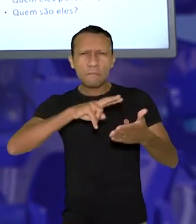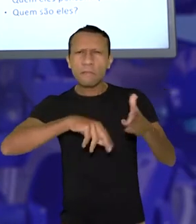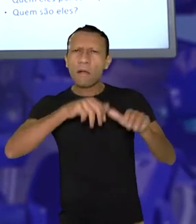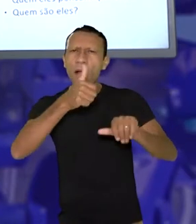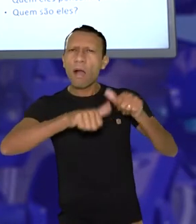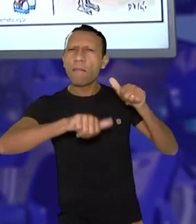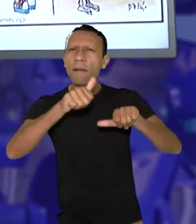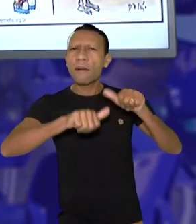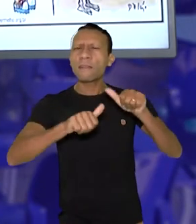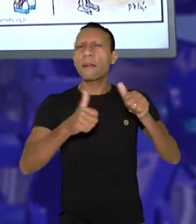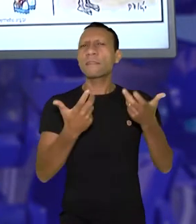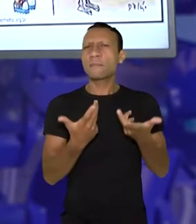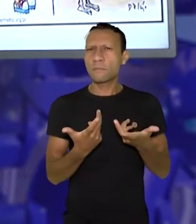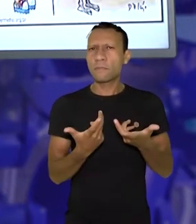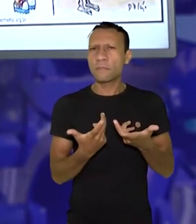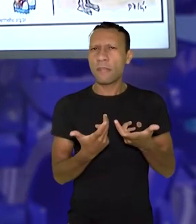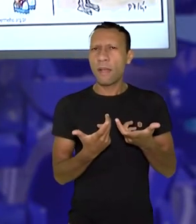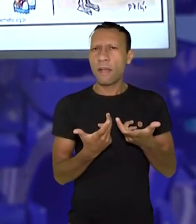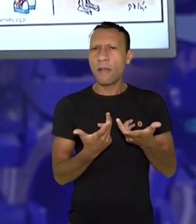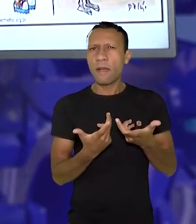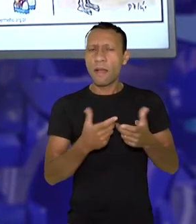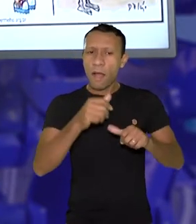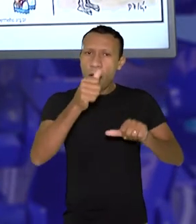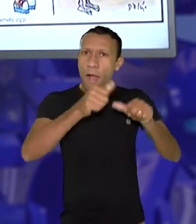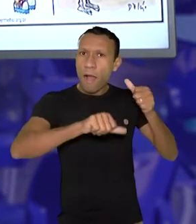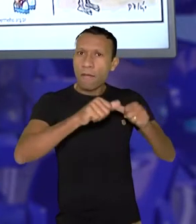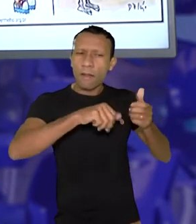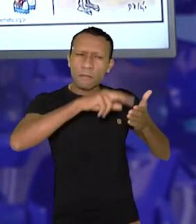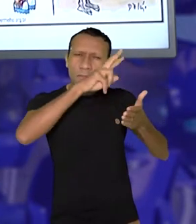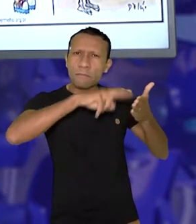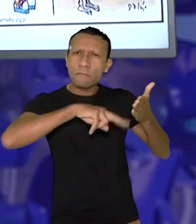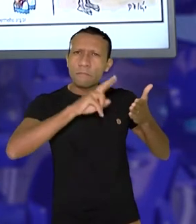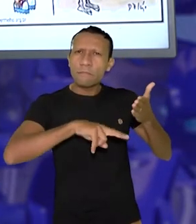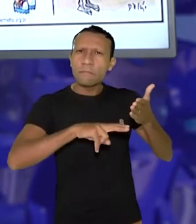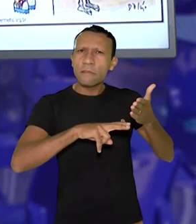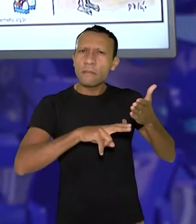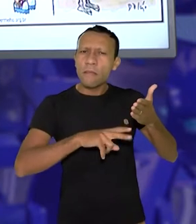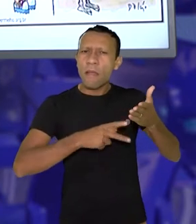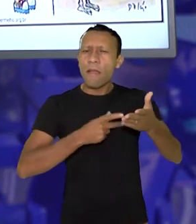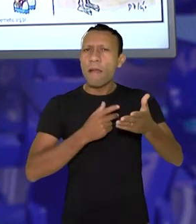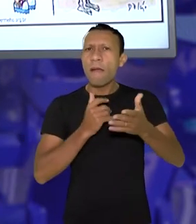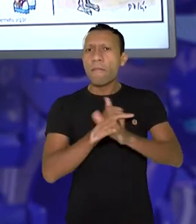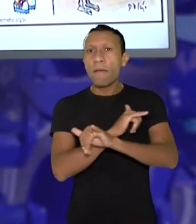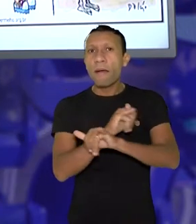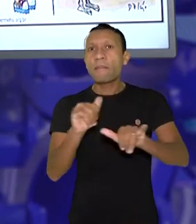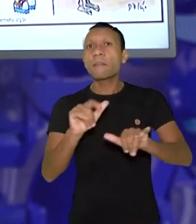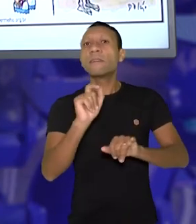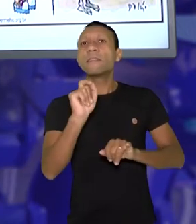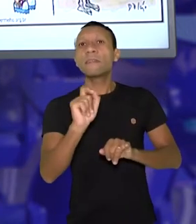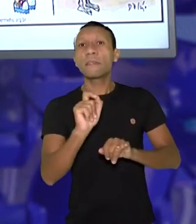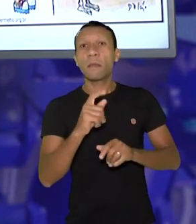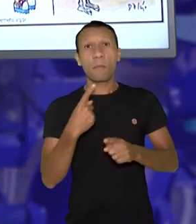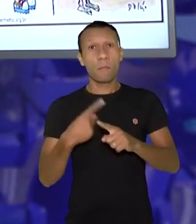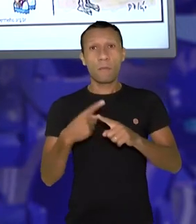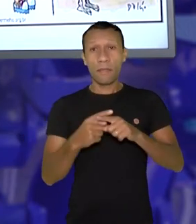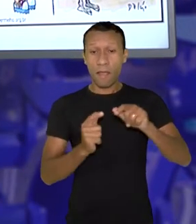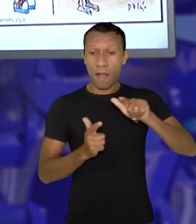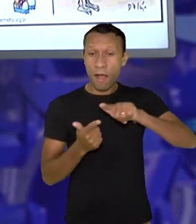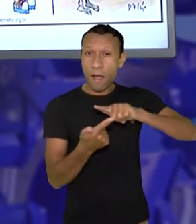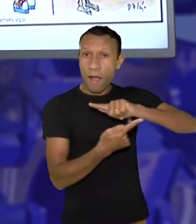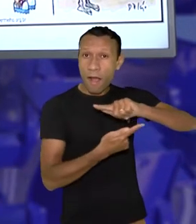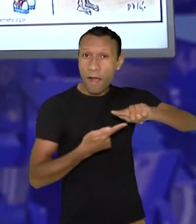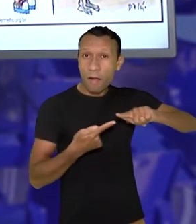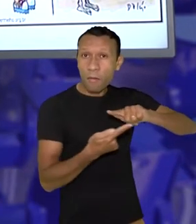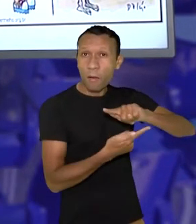análise da letra dessa música. A letra dessa música, ela fala diretamente com o processo que a globalização